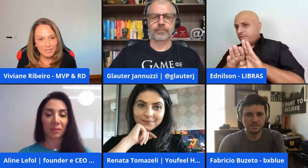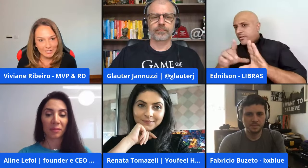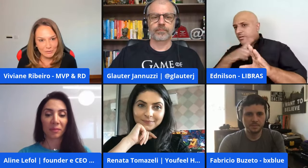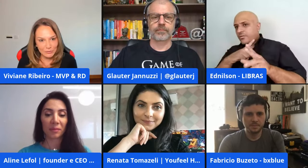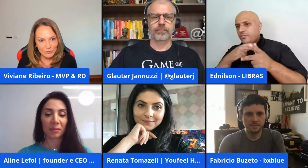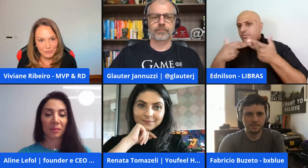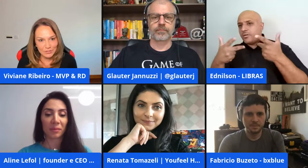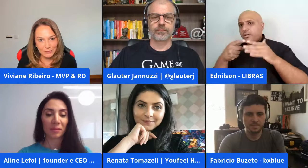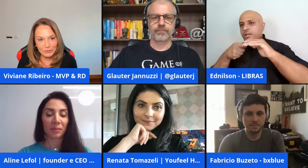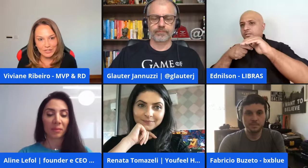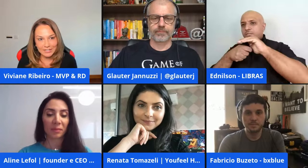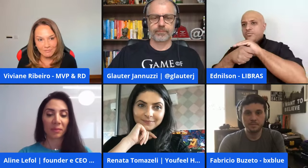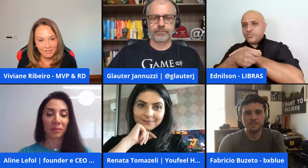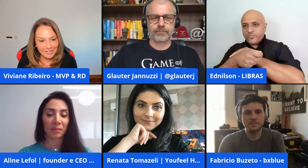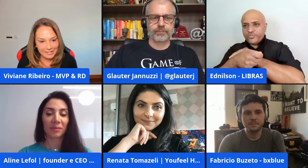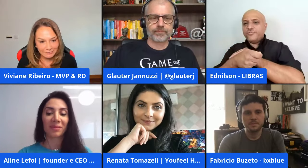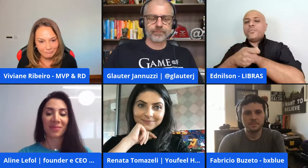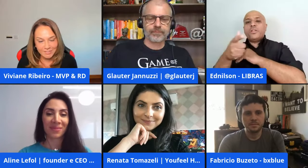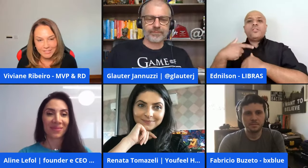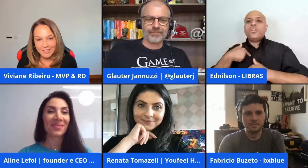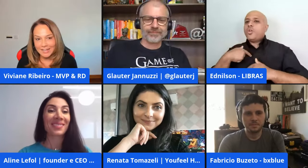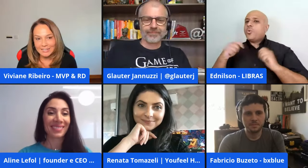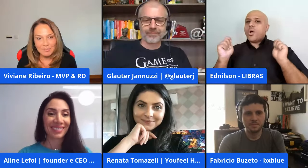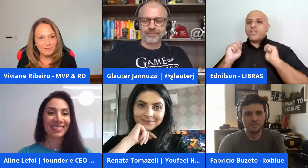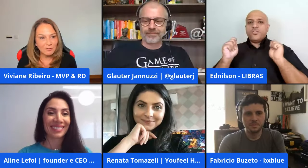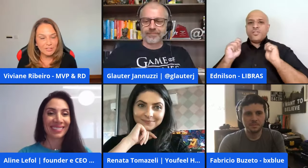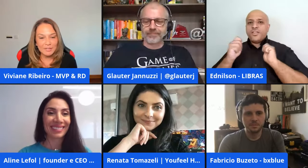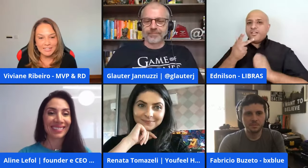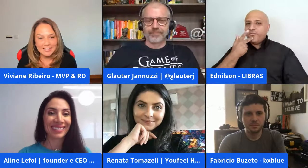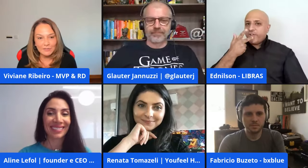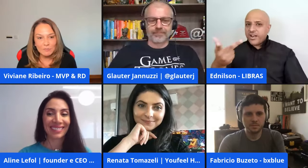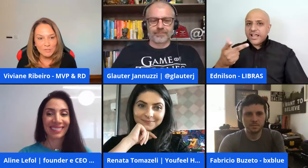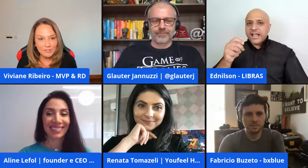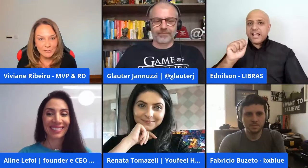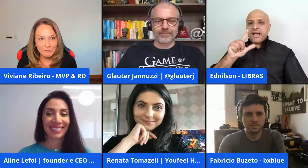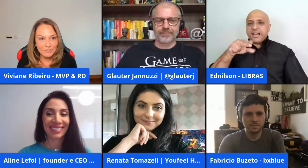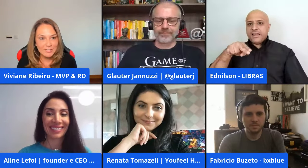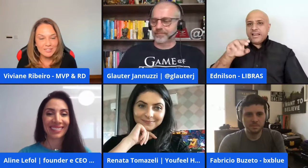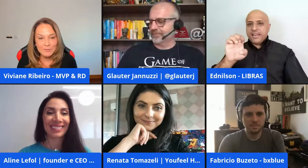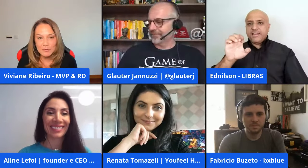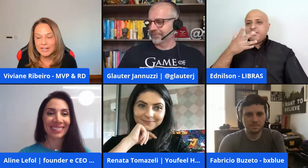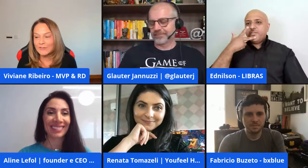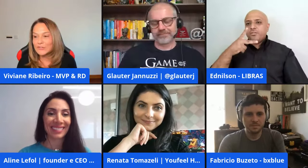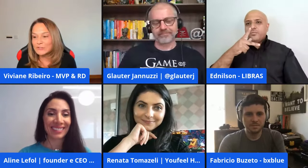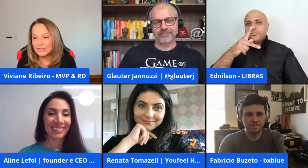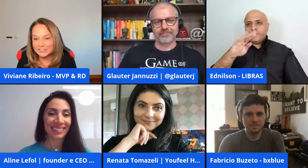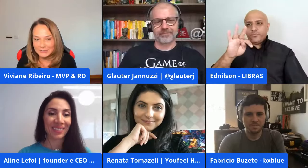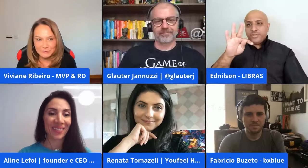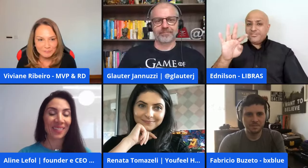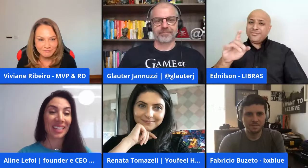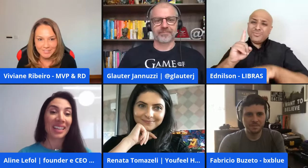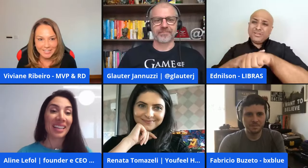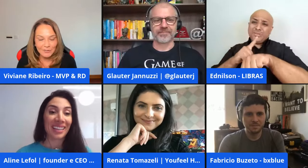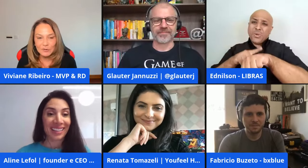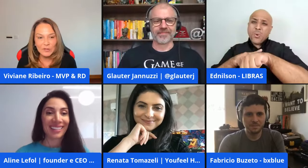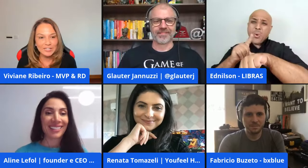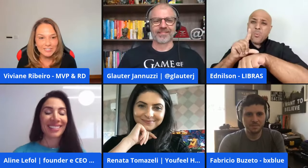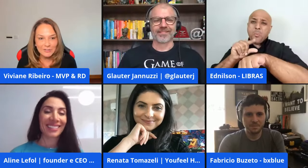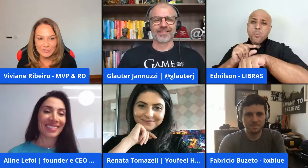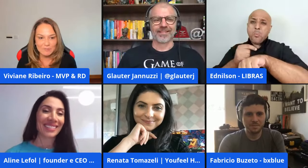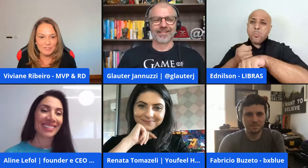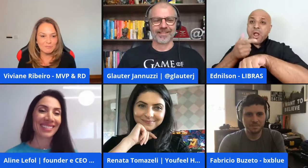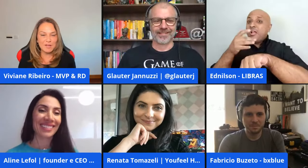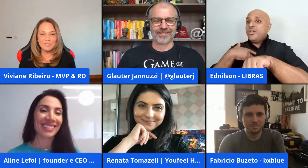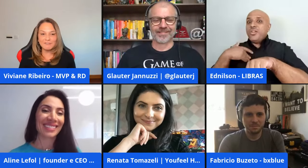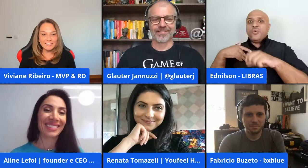investimentos que eu adoraria falar a Lime falou também na questão do pitch mas nós estamos com o horário estourando né eu tô